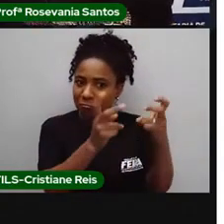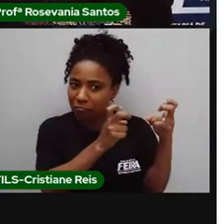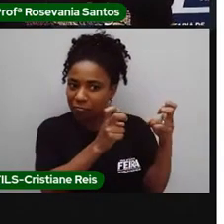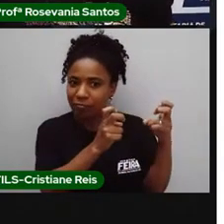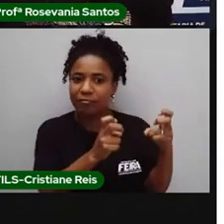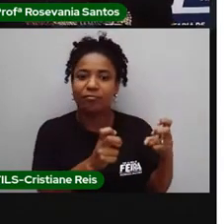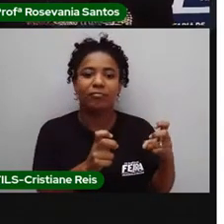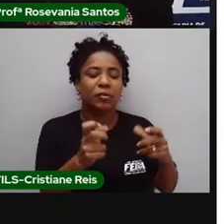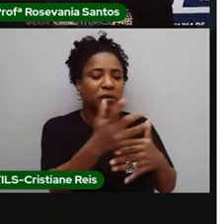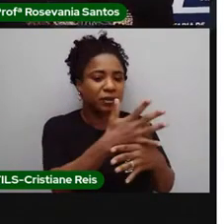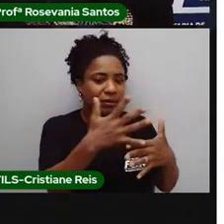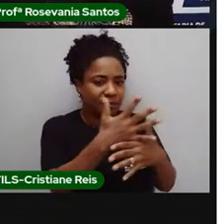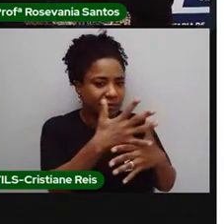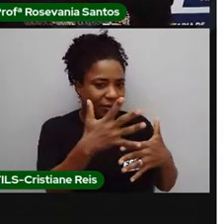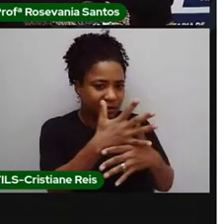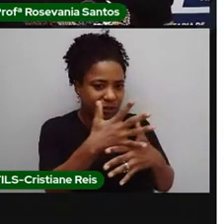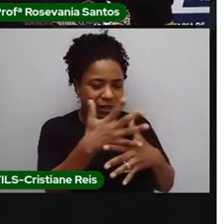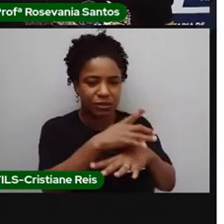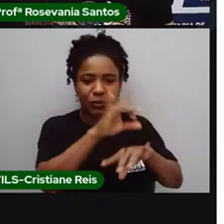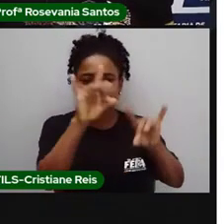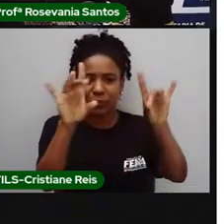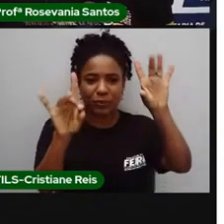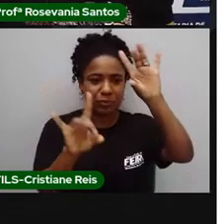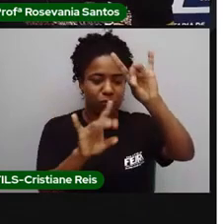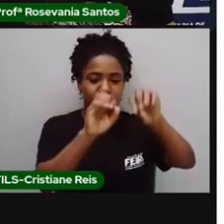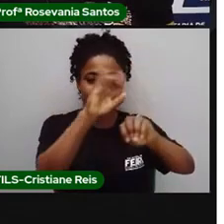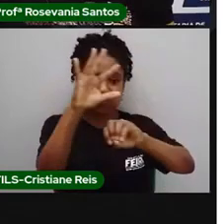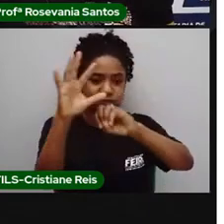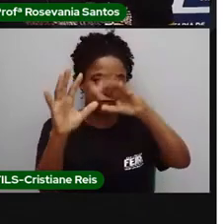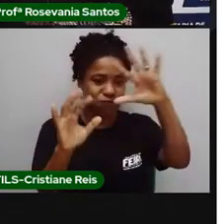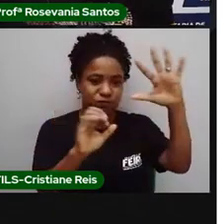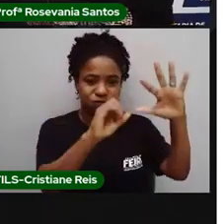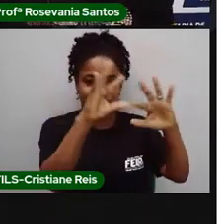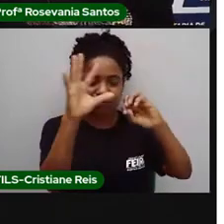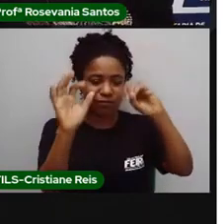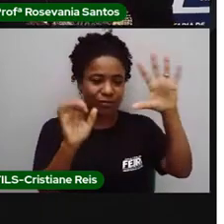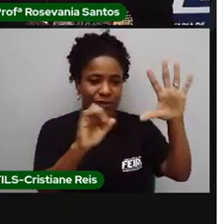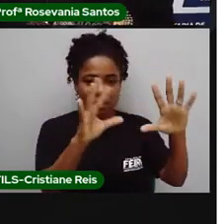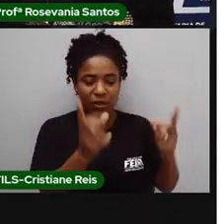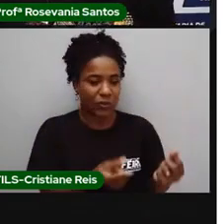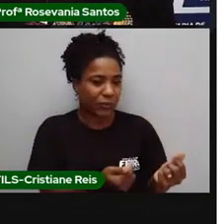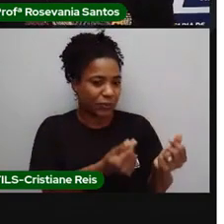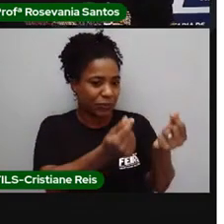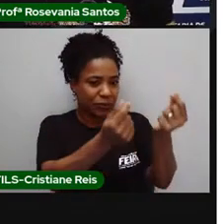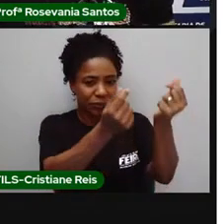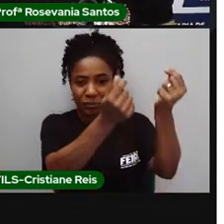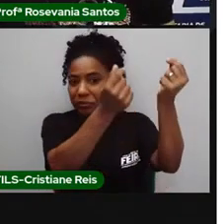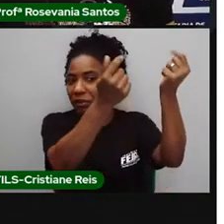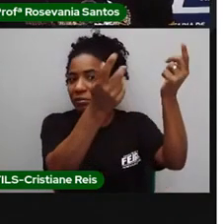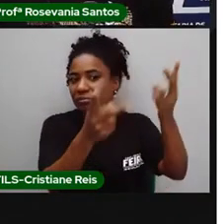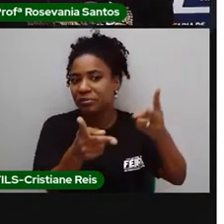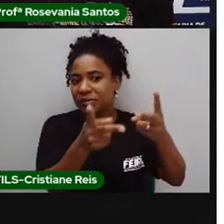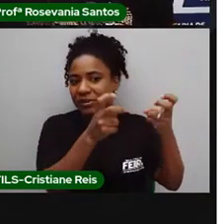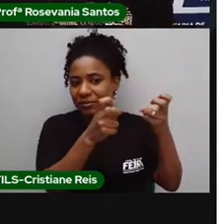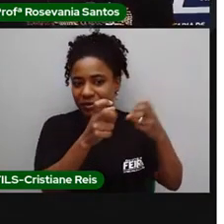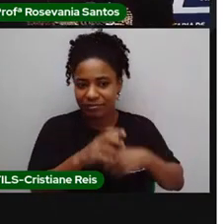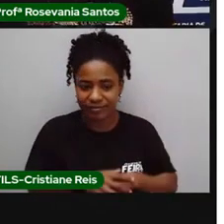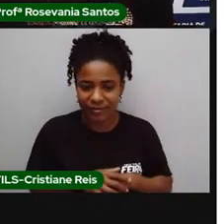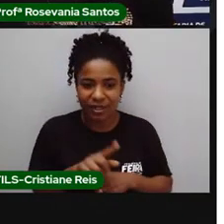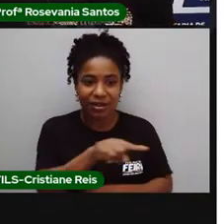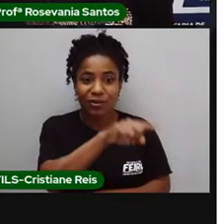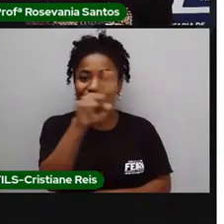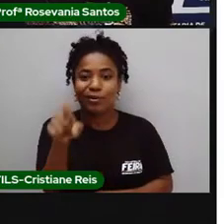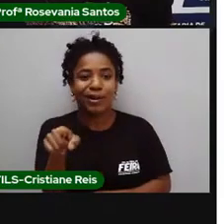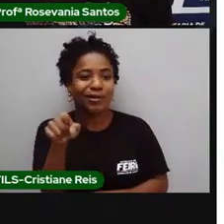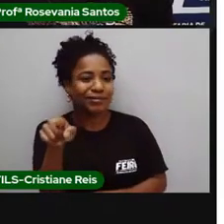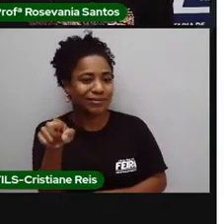cidade cuja característica é característica de cidades ricas, né. E, do outro lado,